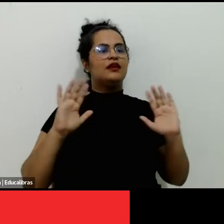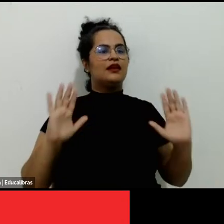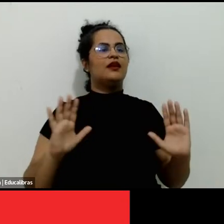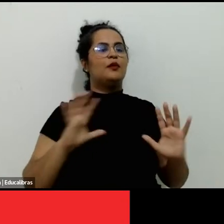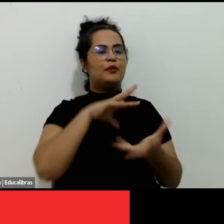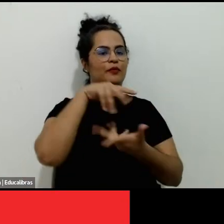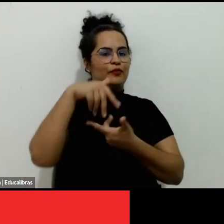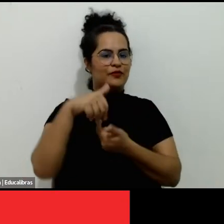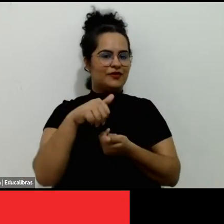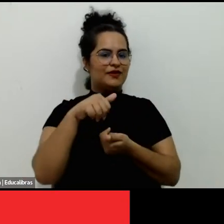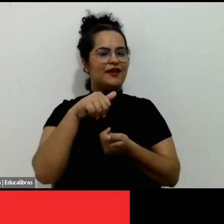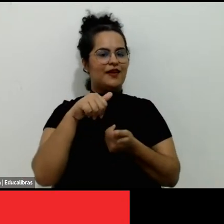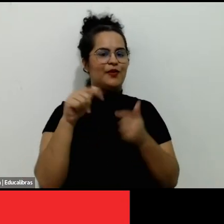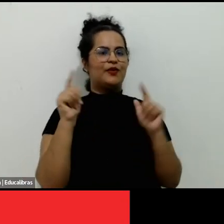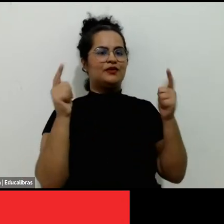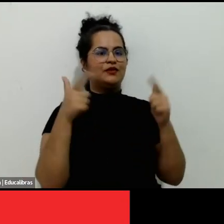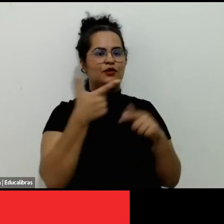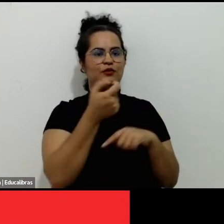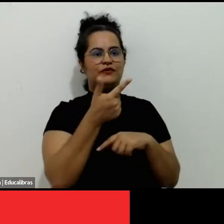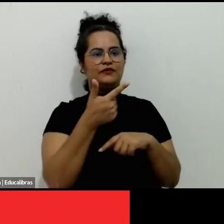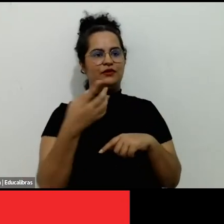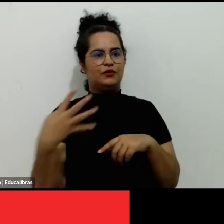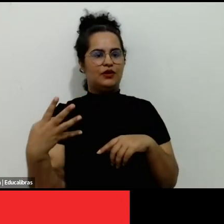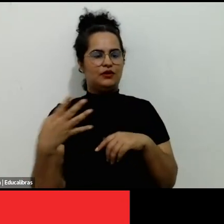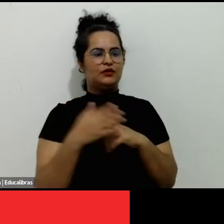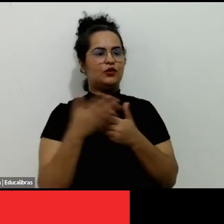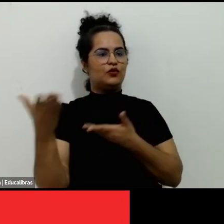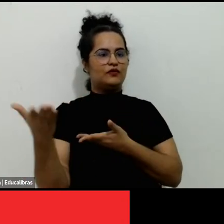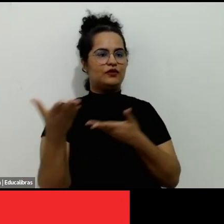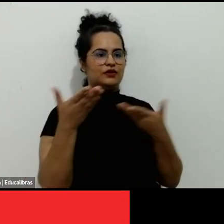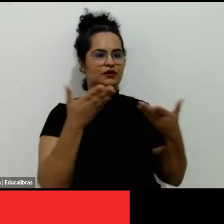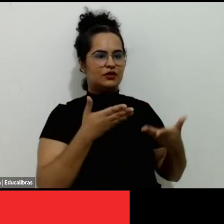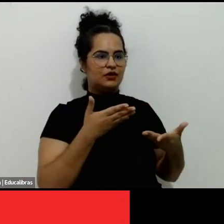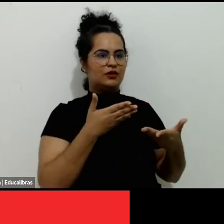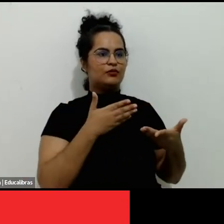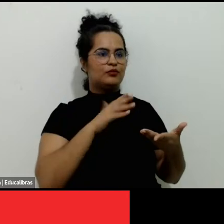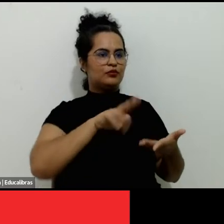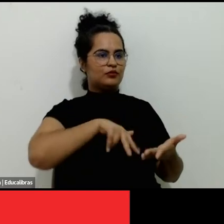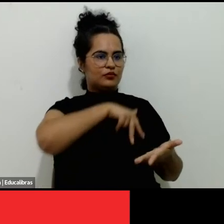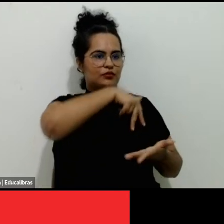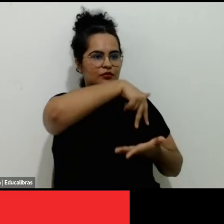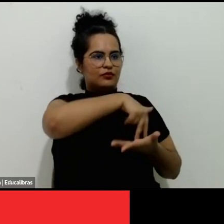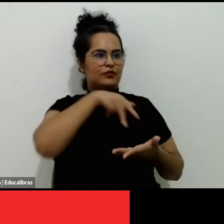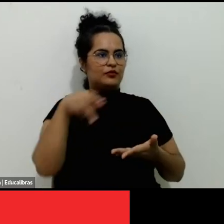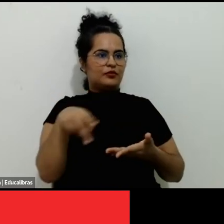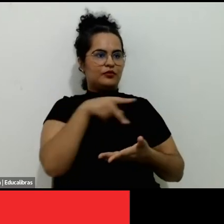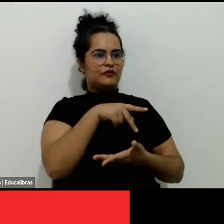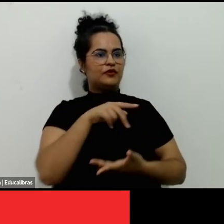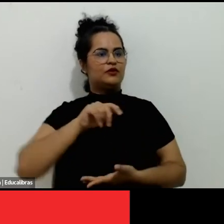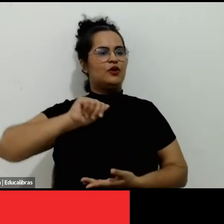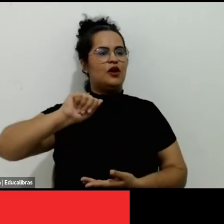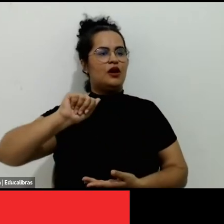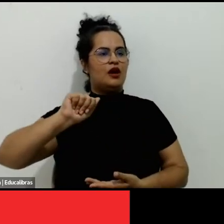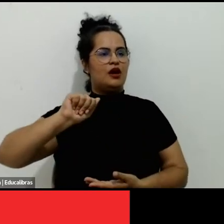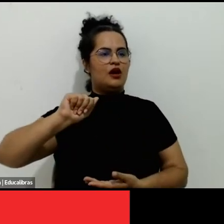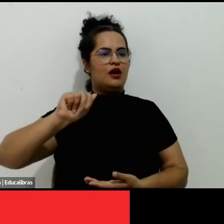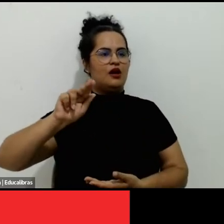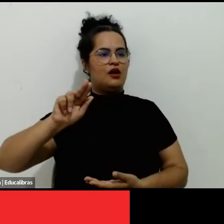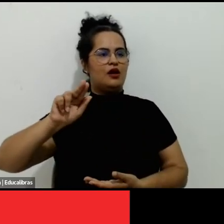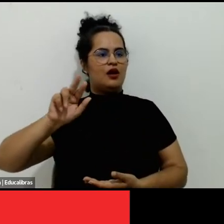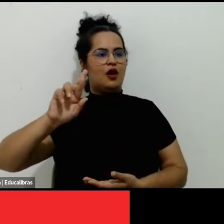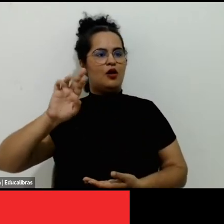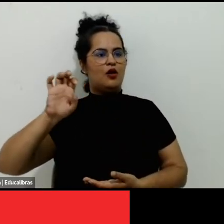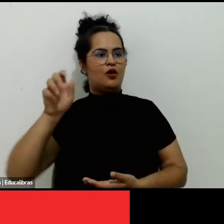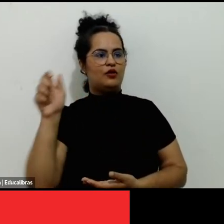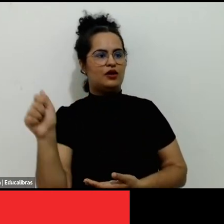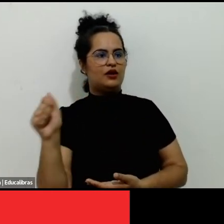Mundial do Lazer 2024. Convidamos para subir ao pau a professora Áurea Vieira Gonçalves, do SESC São Paulo